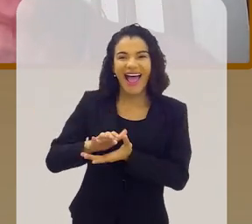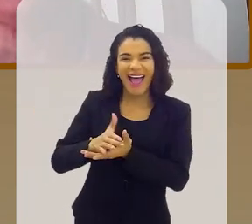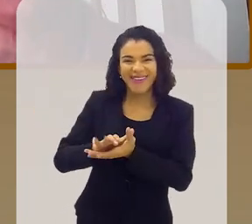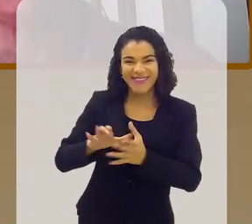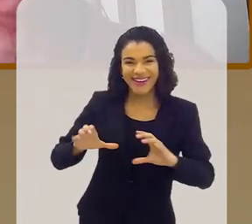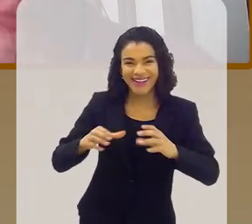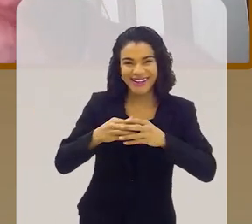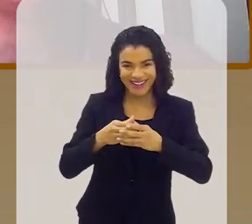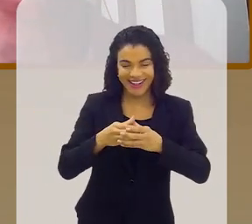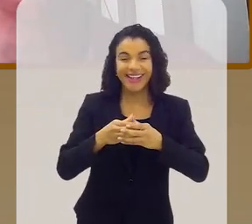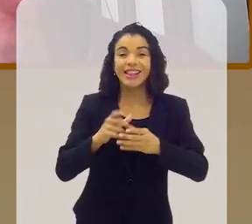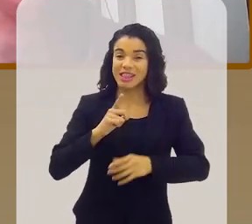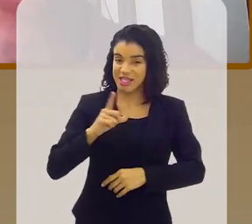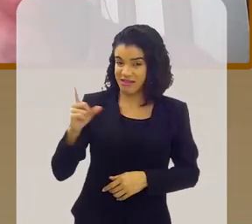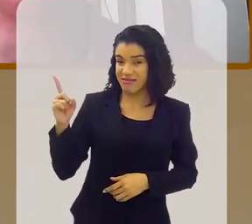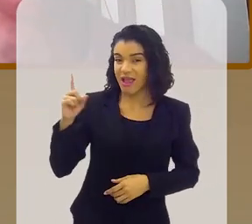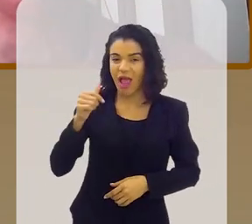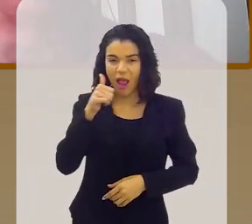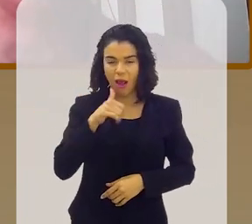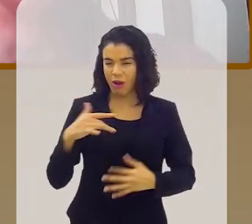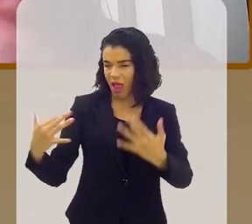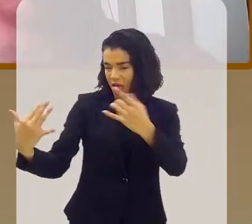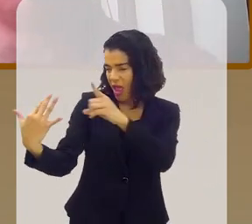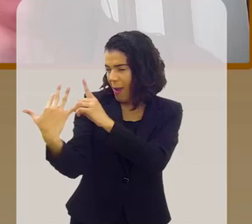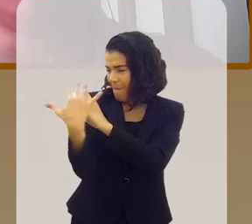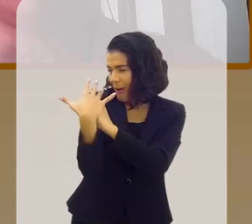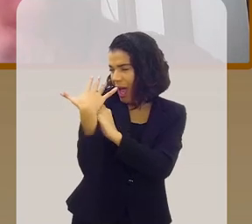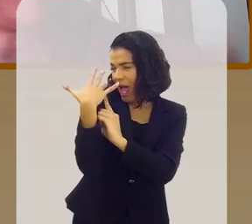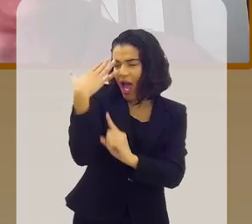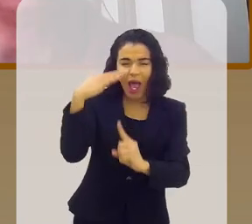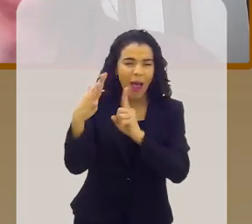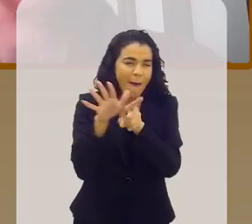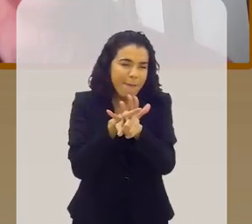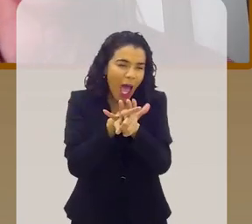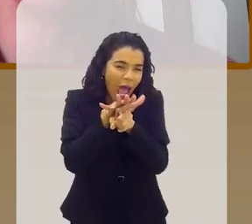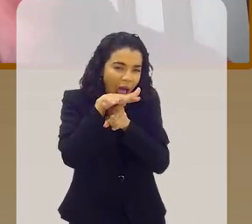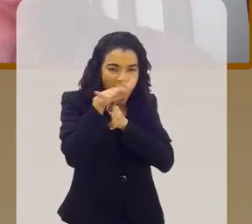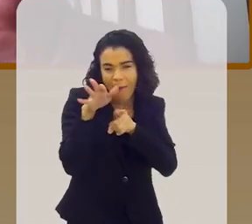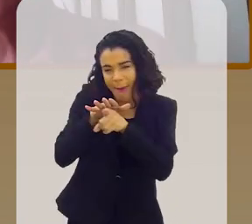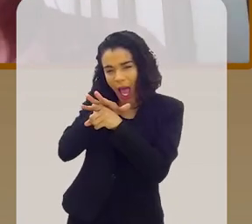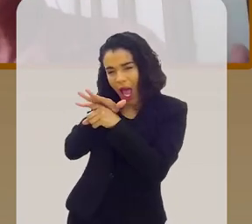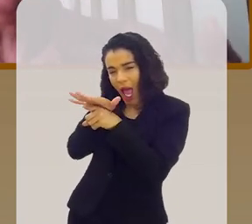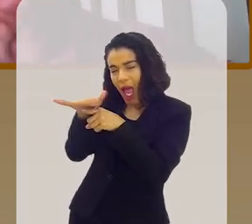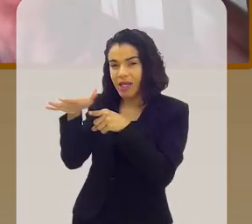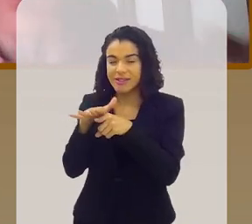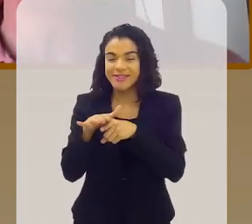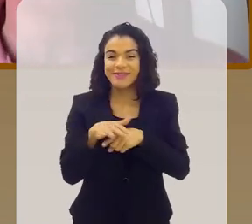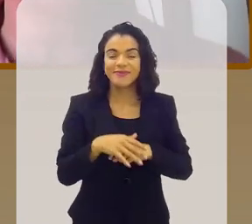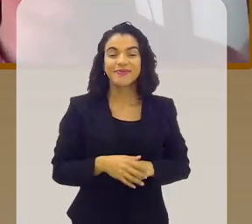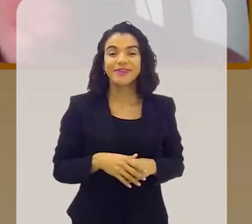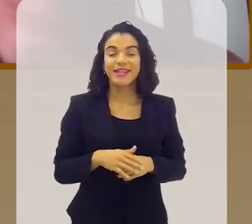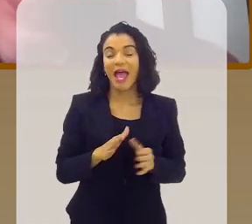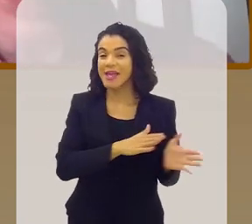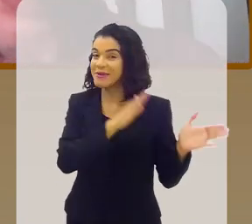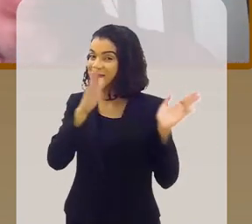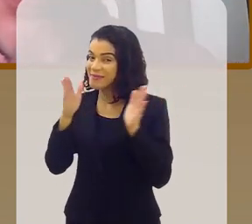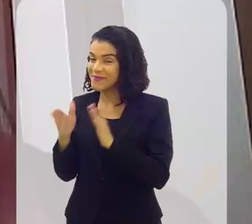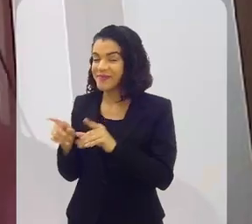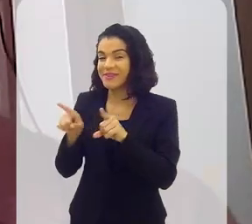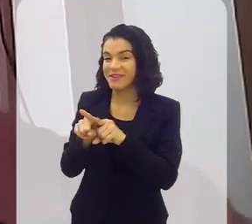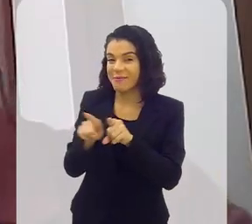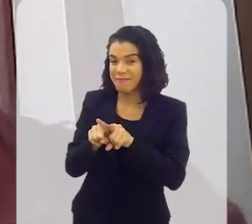acompanhava os cantores, a gente tinha segurança, que a mulherada avançava, era uma maravilha, paraíso, né? E aí, por outro lado,